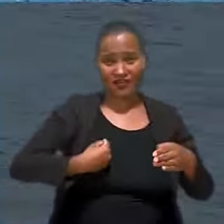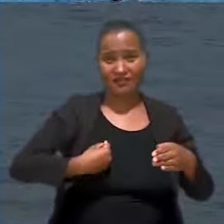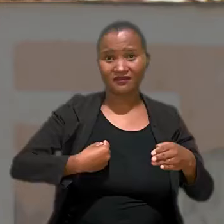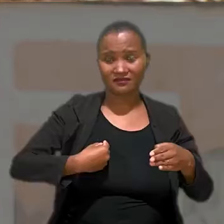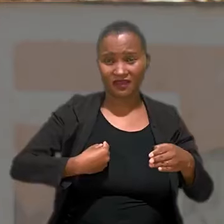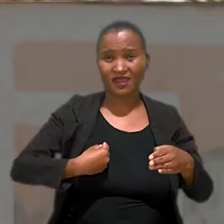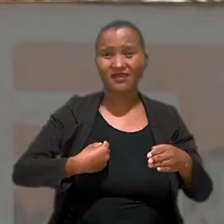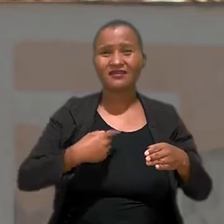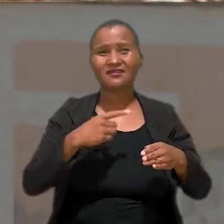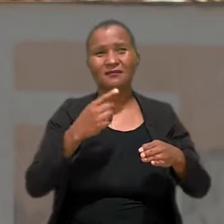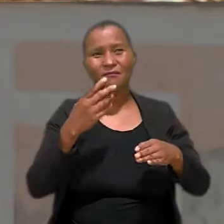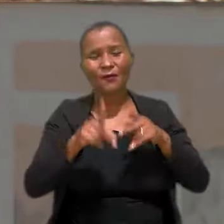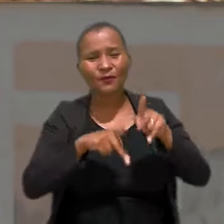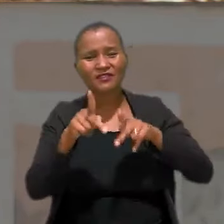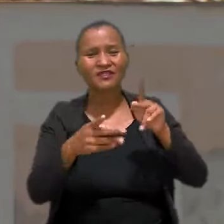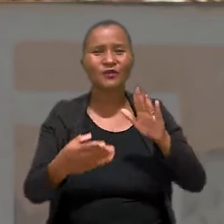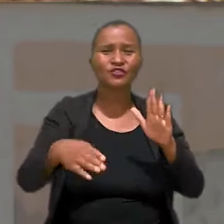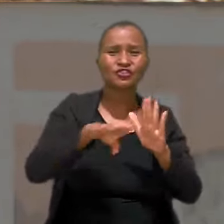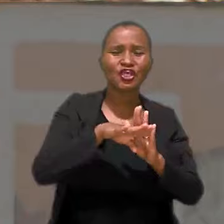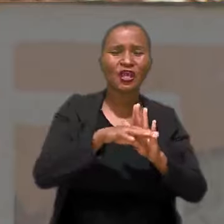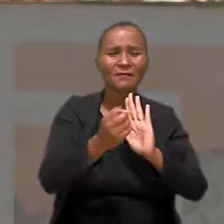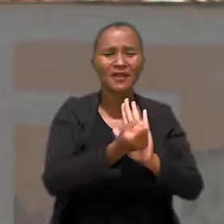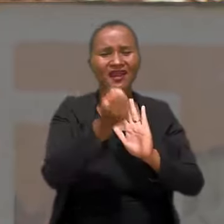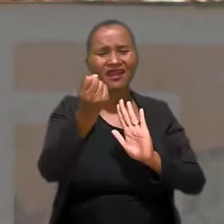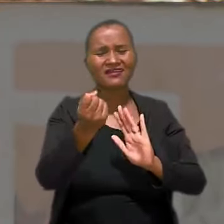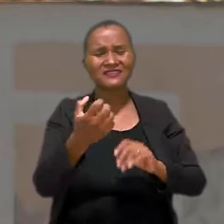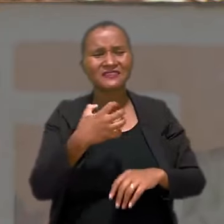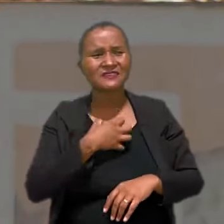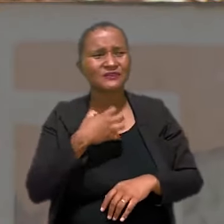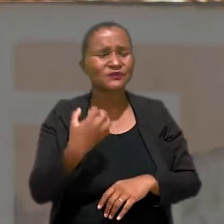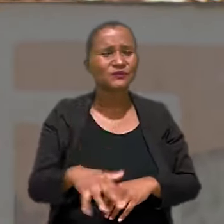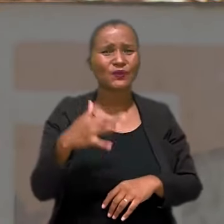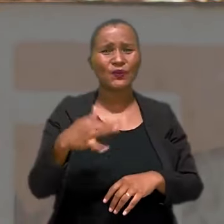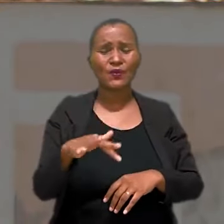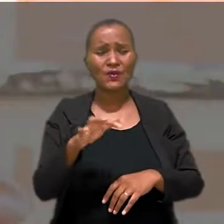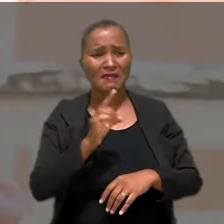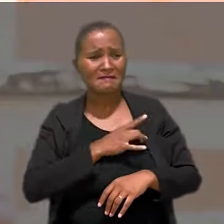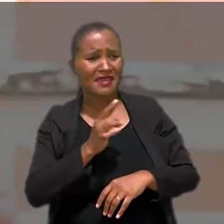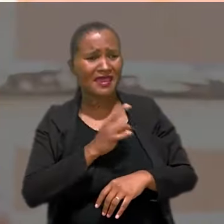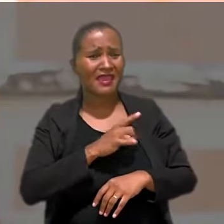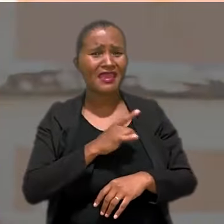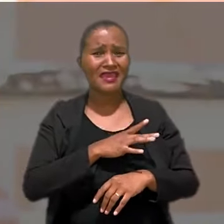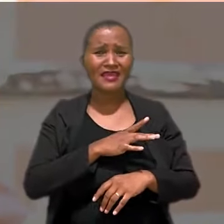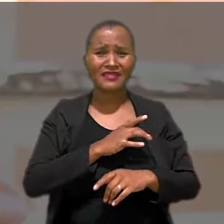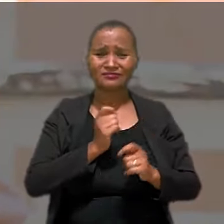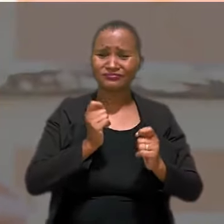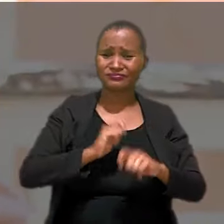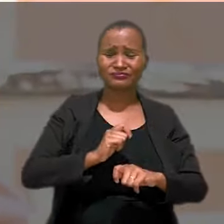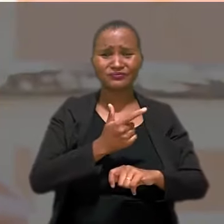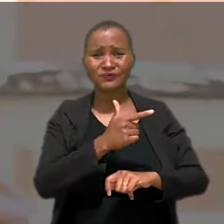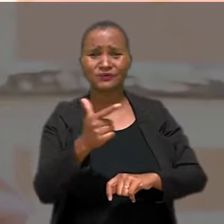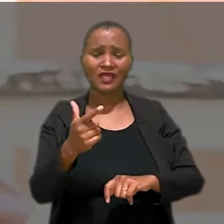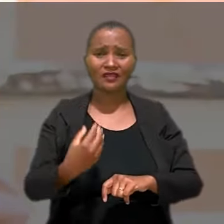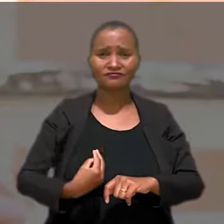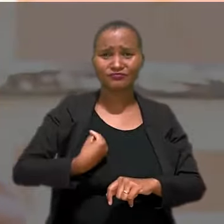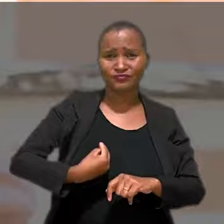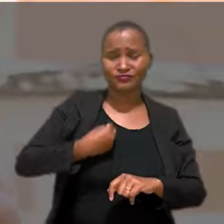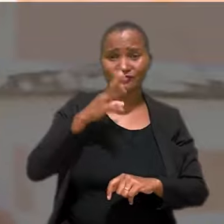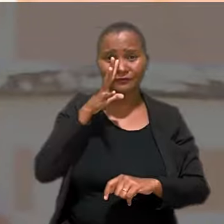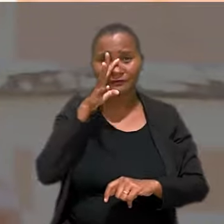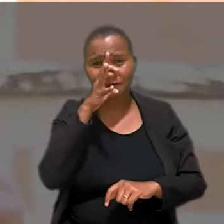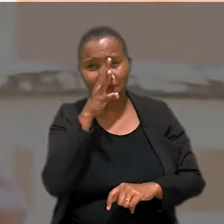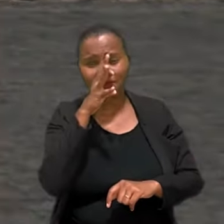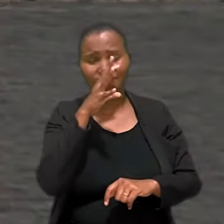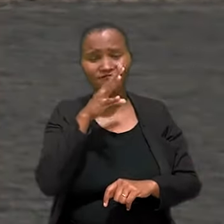marcada pela dor, uma população que chega marcada pelo medo, pela impossibilidade da sua sobrevivência,